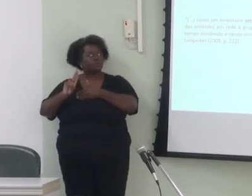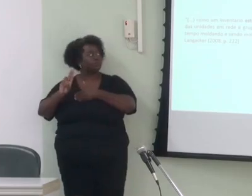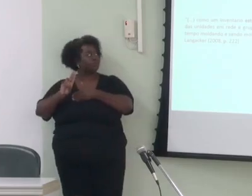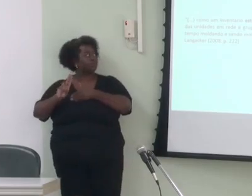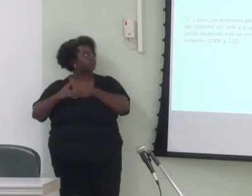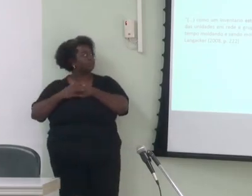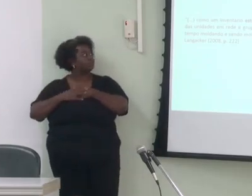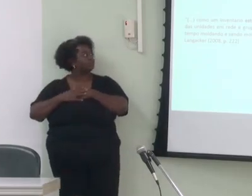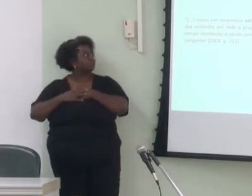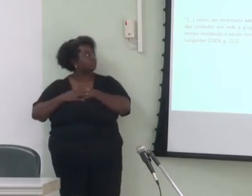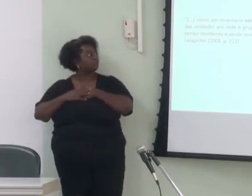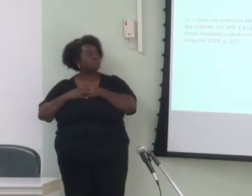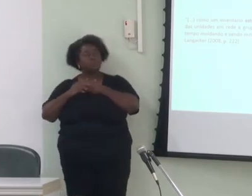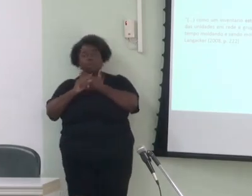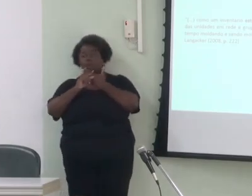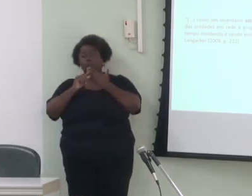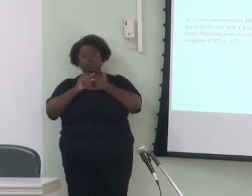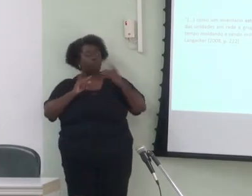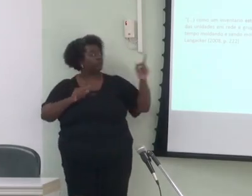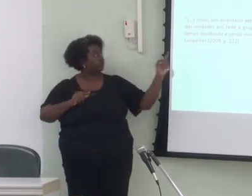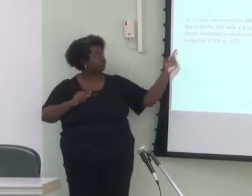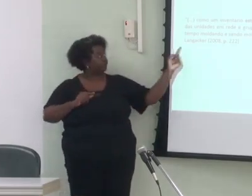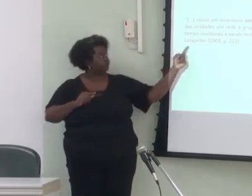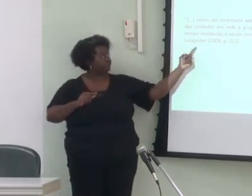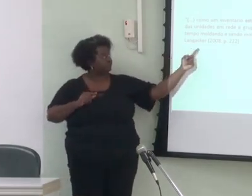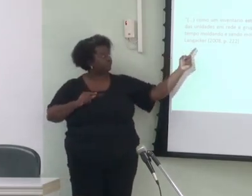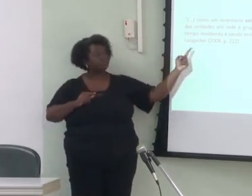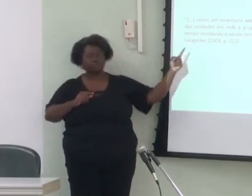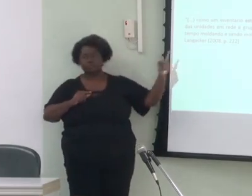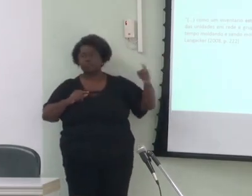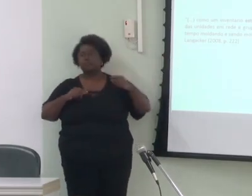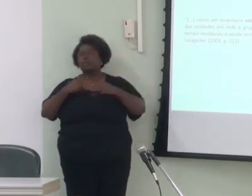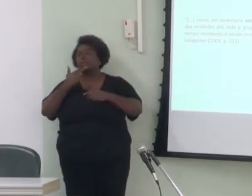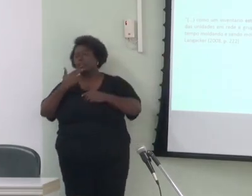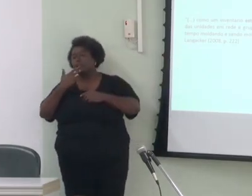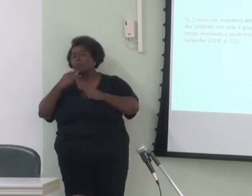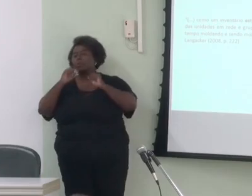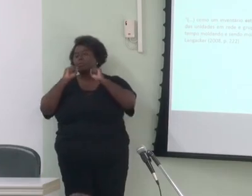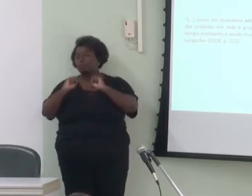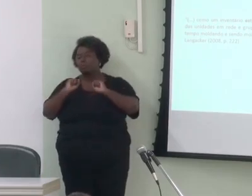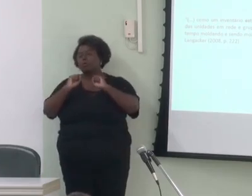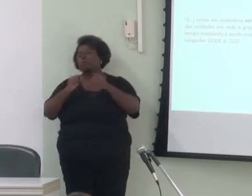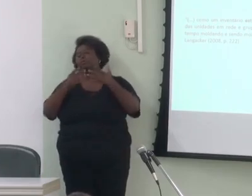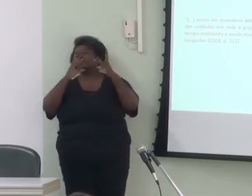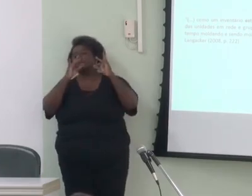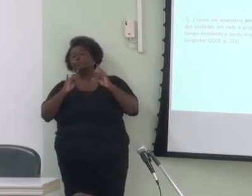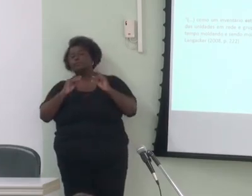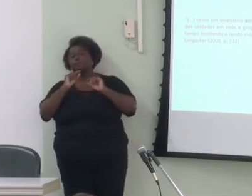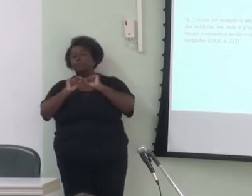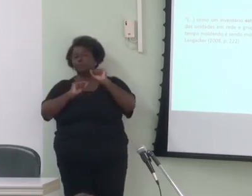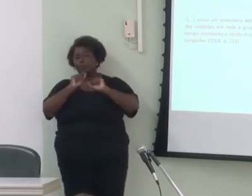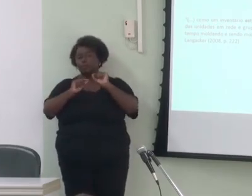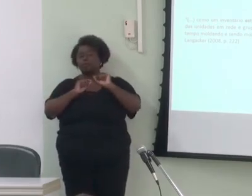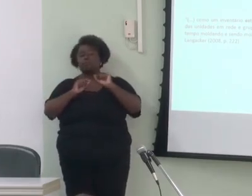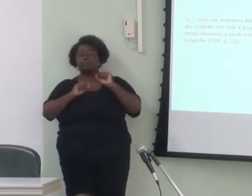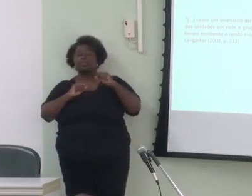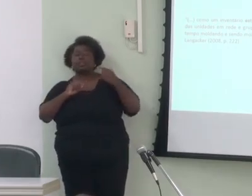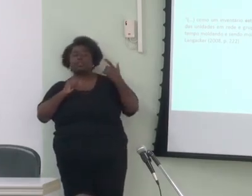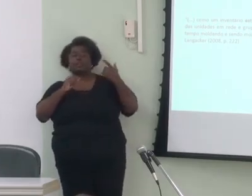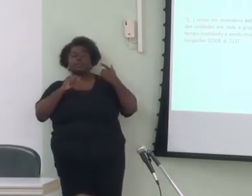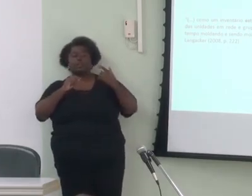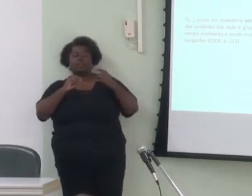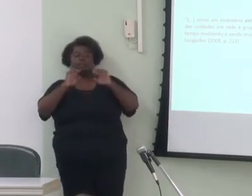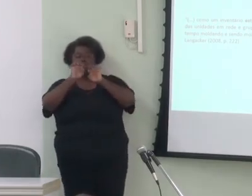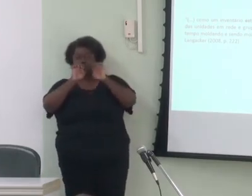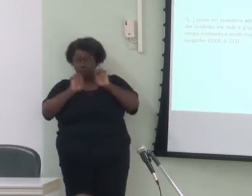para Langer a língua pode ser descrita como um inventário estruturado de unidades linguísticas essa estrutura